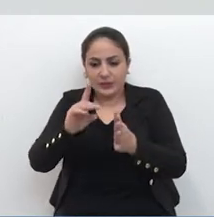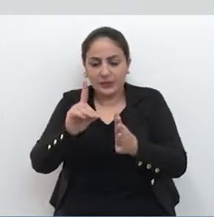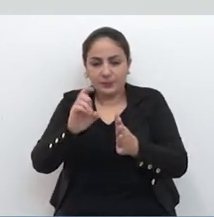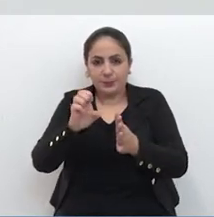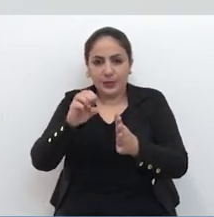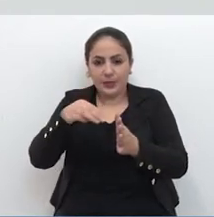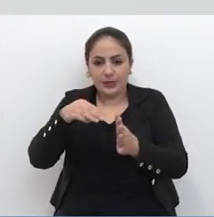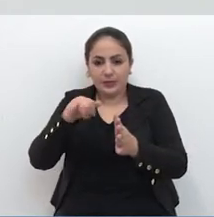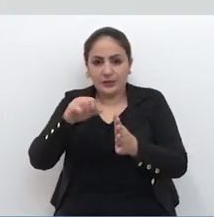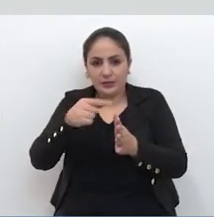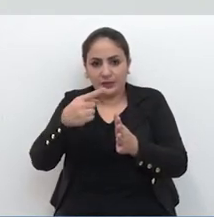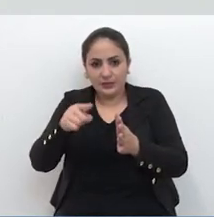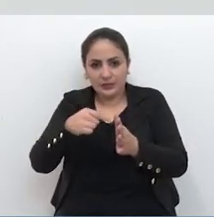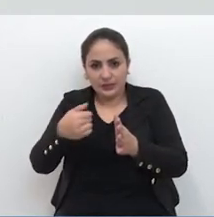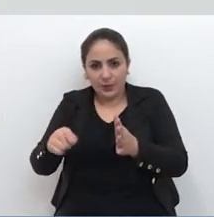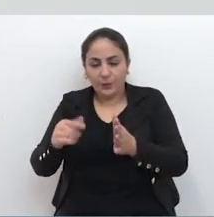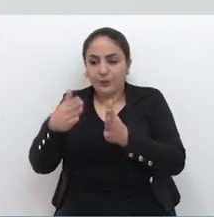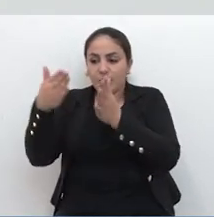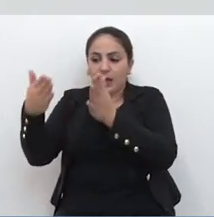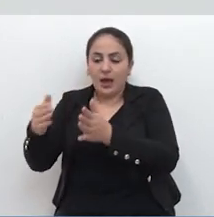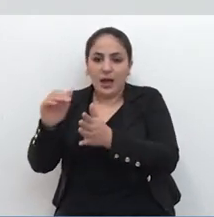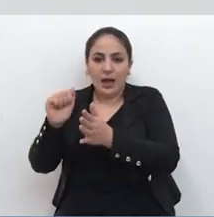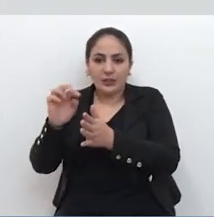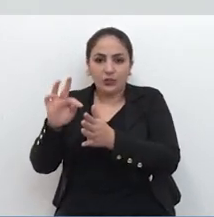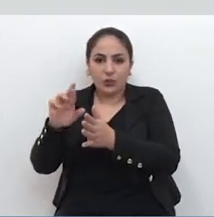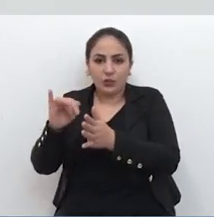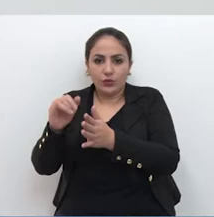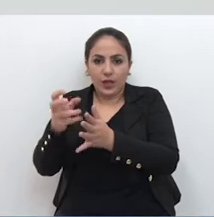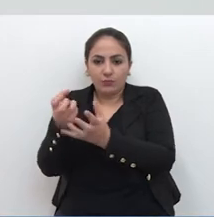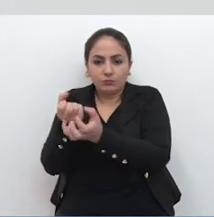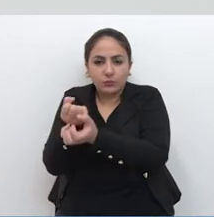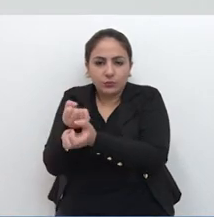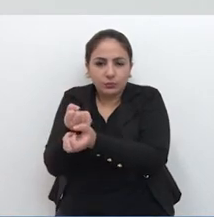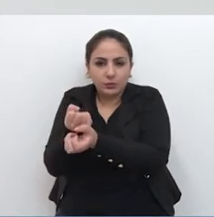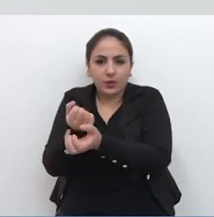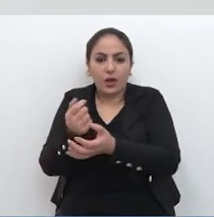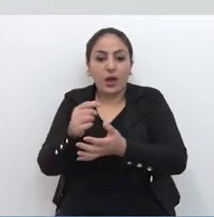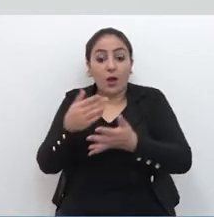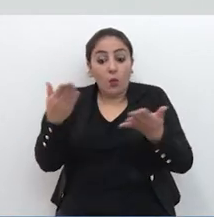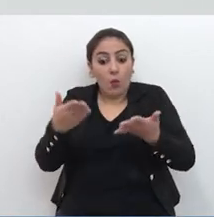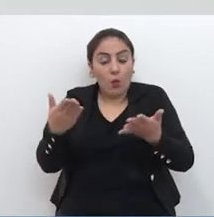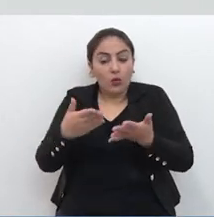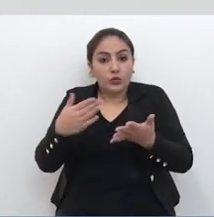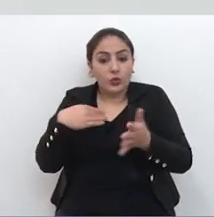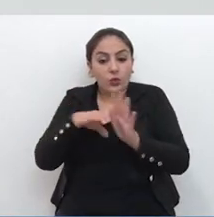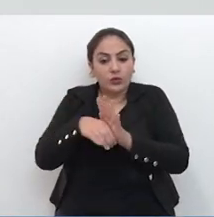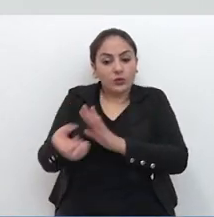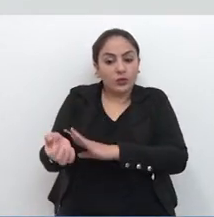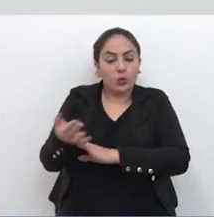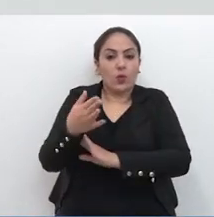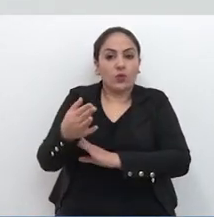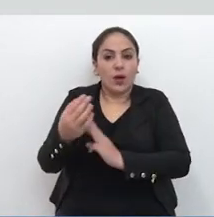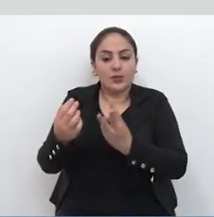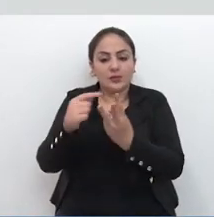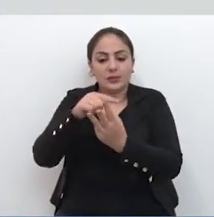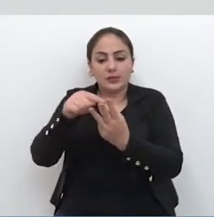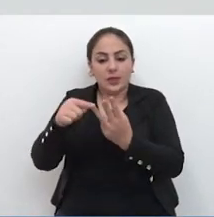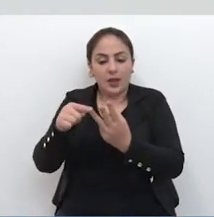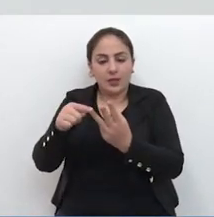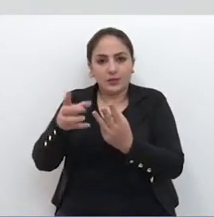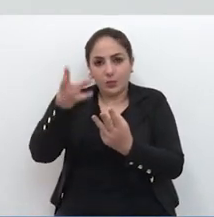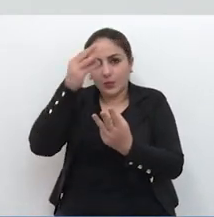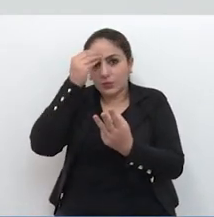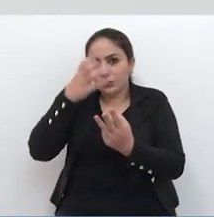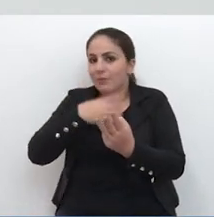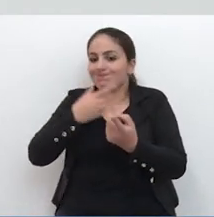inflamação, desmielinização e mais adiante atrofia. Hoje a gente tem um conceito mais moderno de que a doença, ela compreende essas três